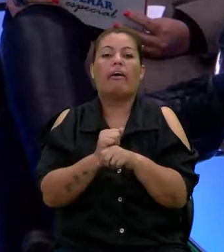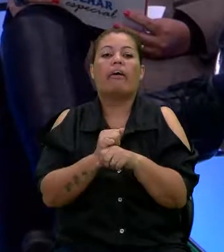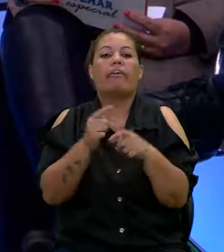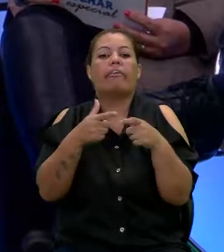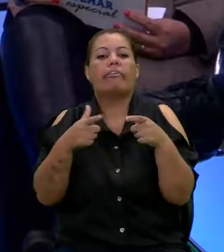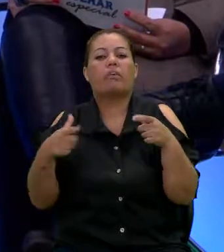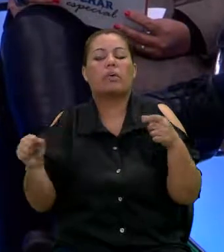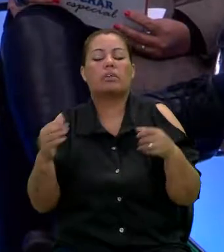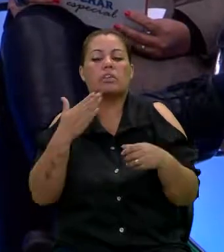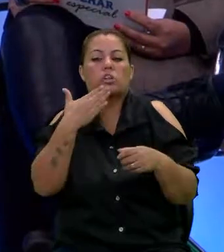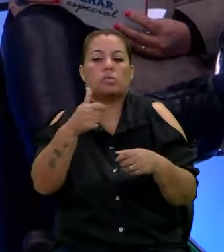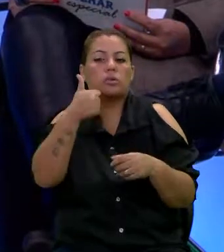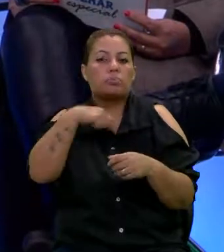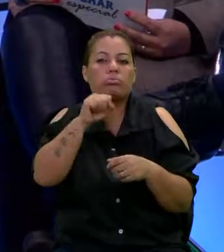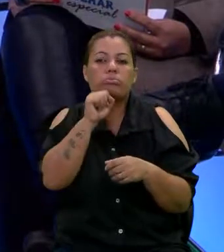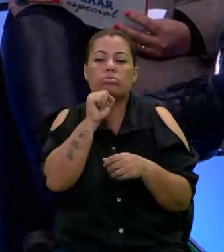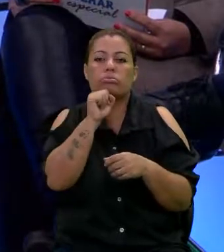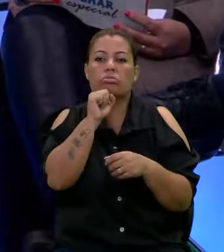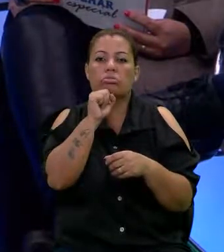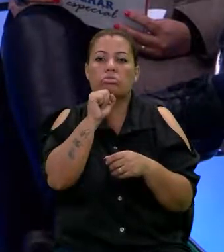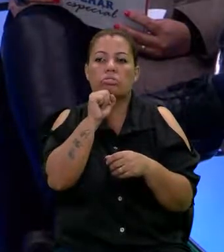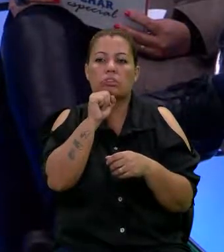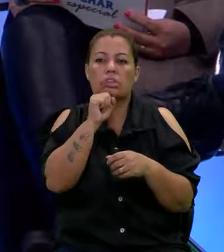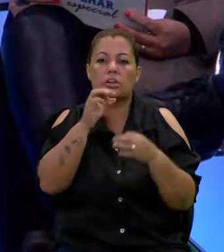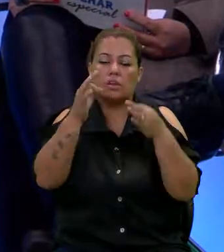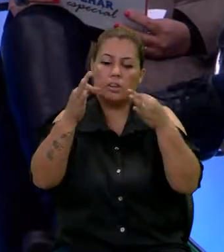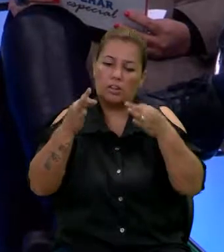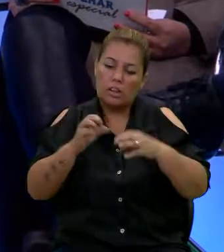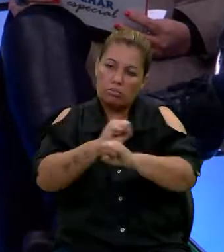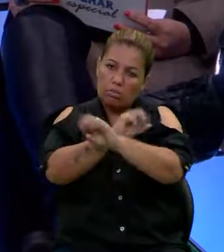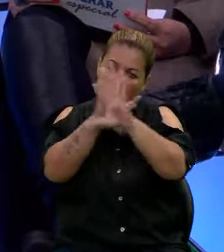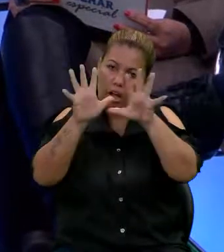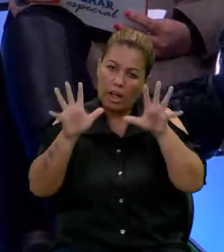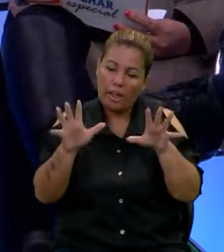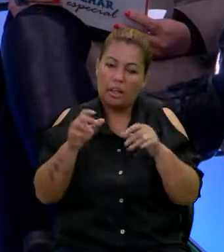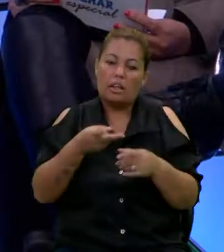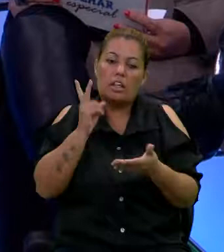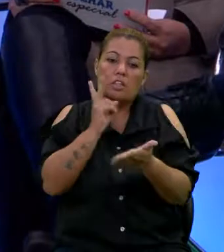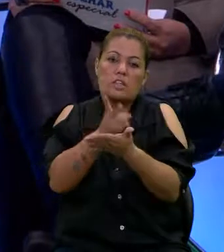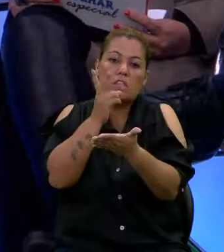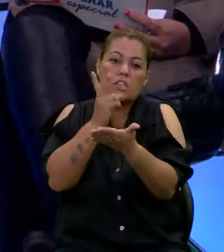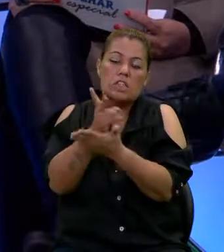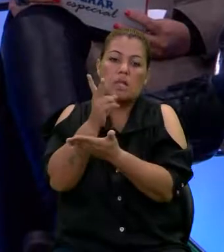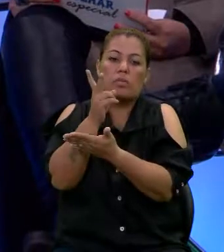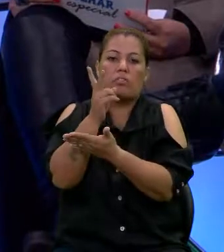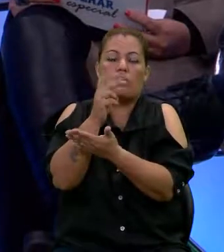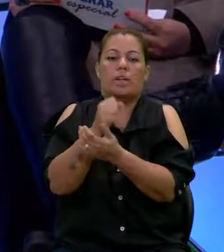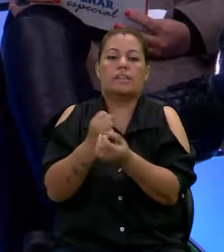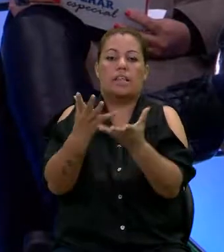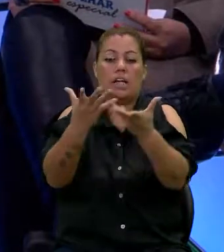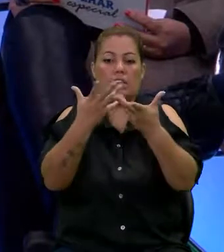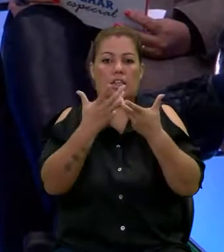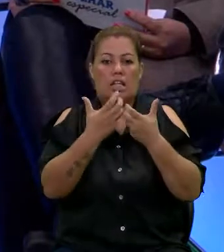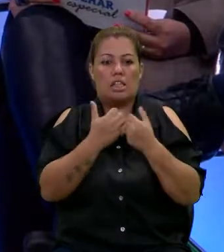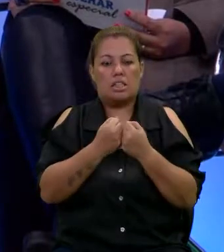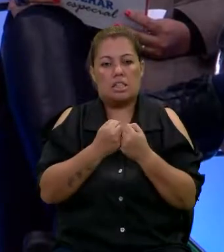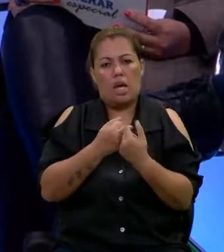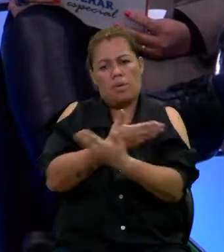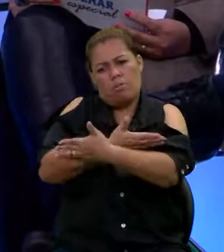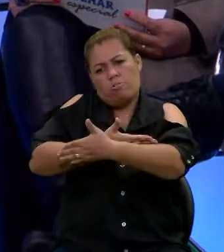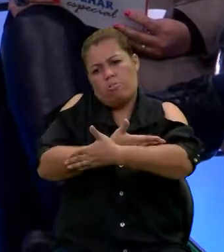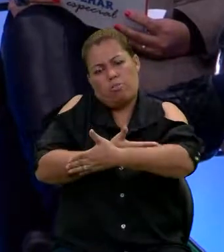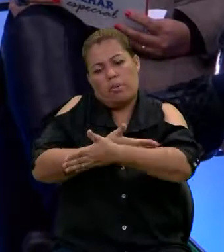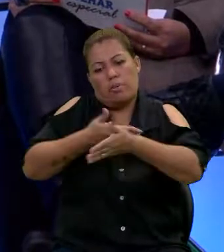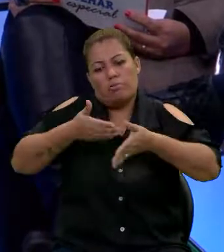reivindicação das mães, óbvia e clara, né? Sempre foi porque, assim, elas recebem aquele pacotinho na maternidade